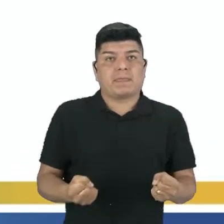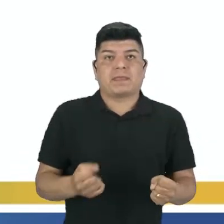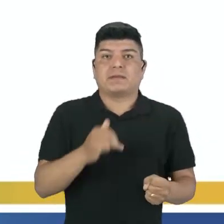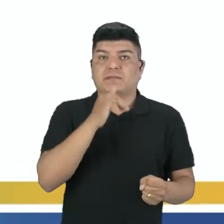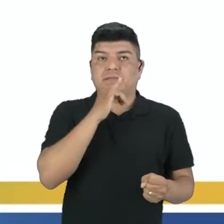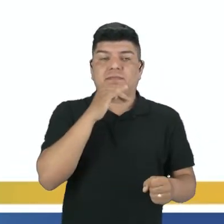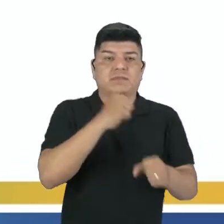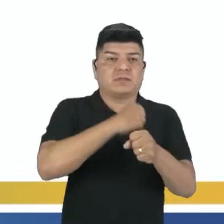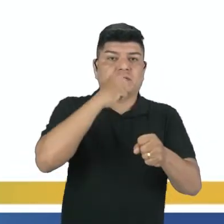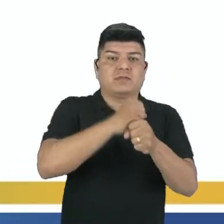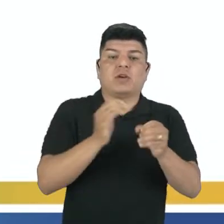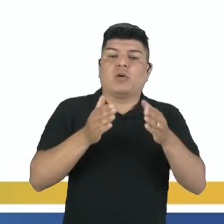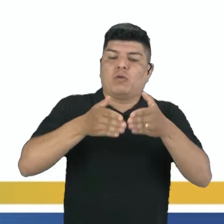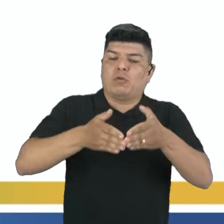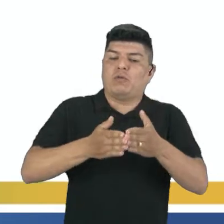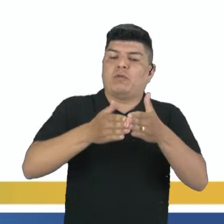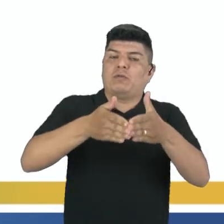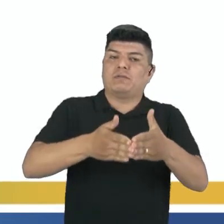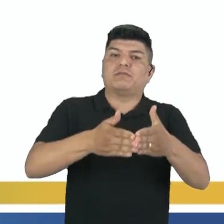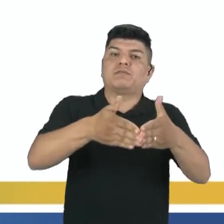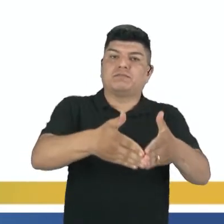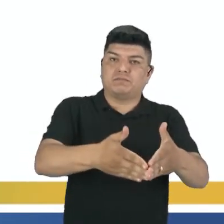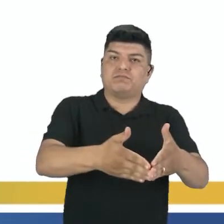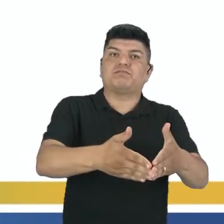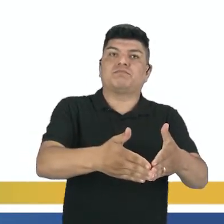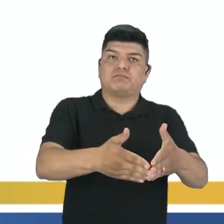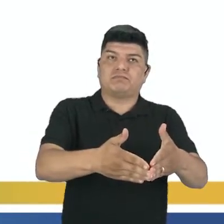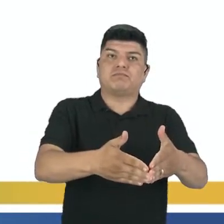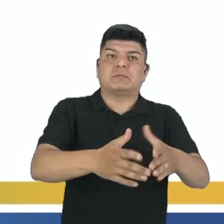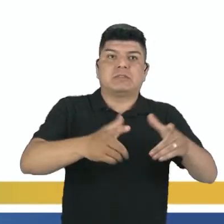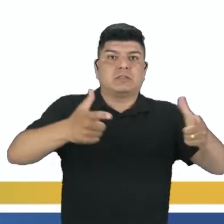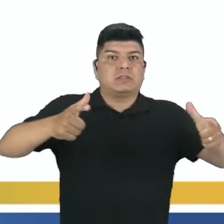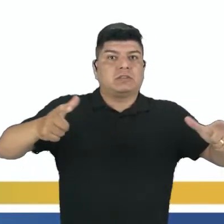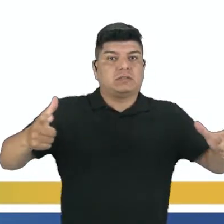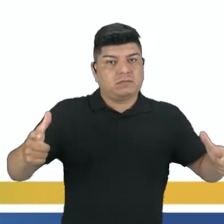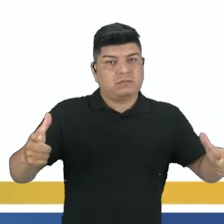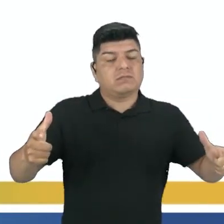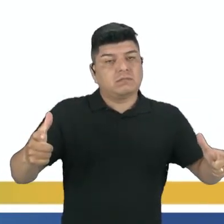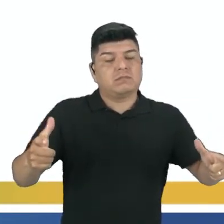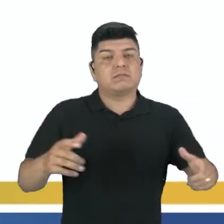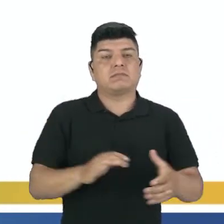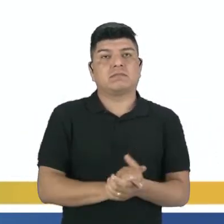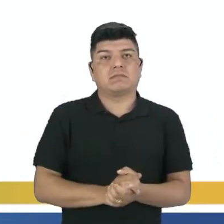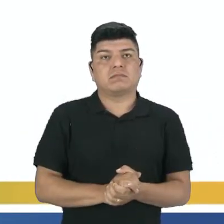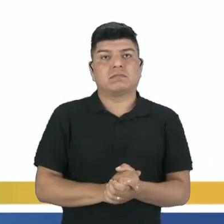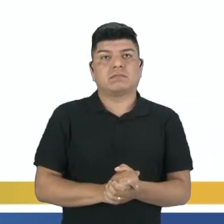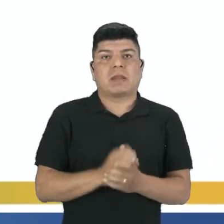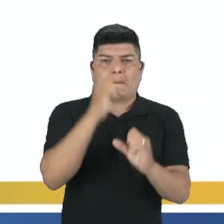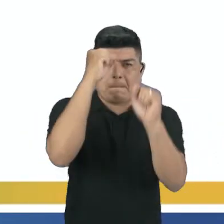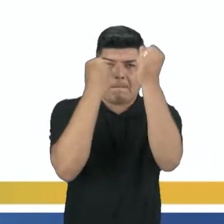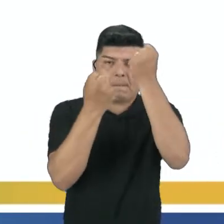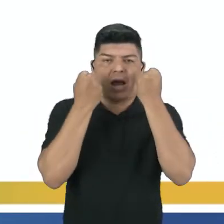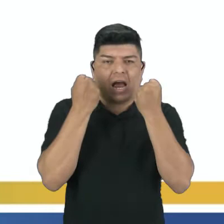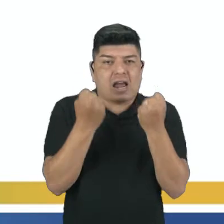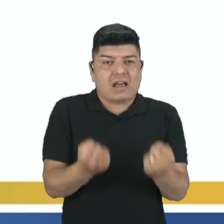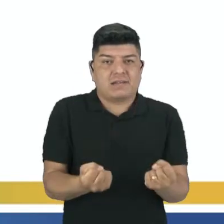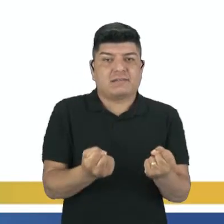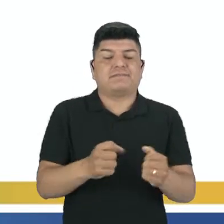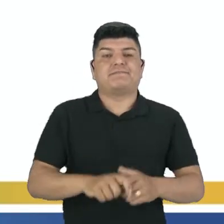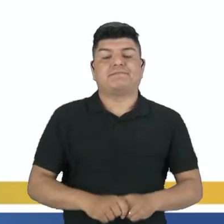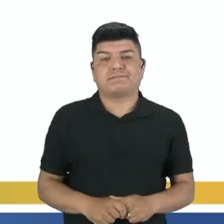por exemplo a construção de um navio, né? Um transatlântico aí, uma coisa assim. Aquelas máquinas mais pesadas.